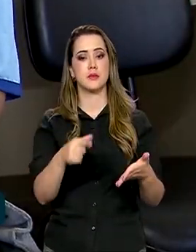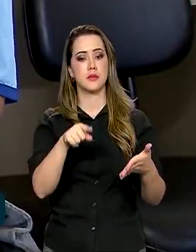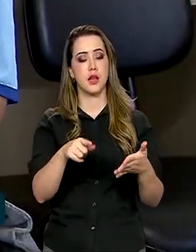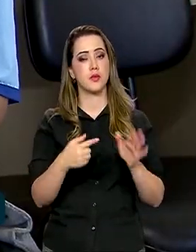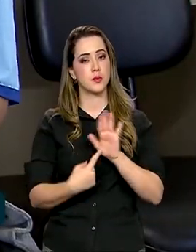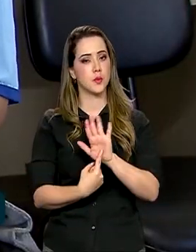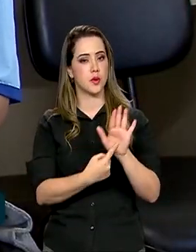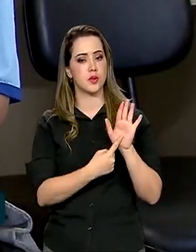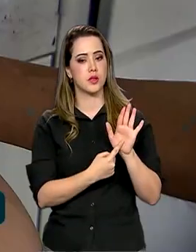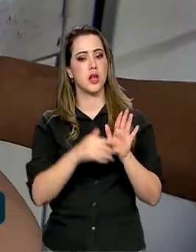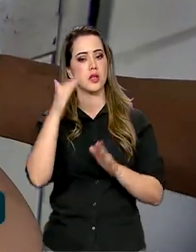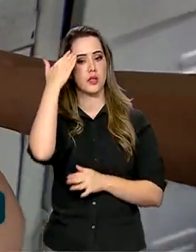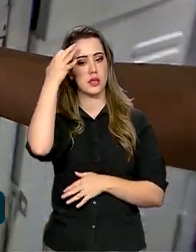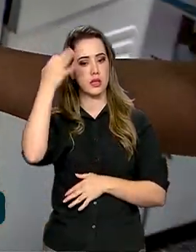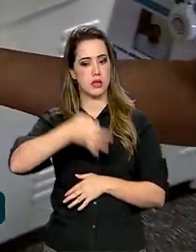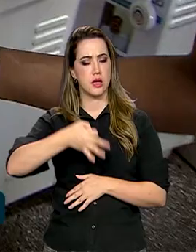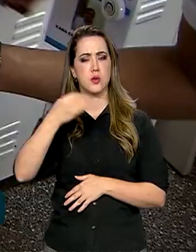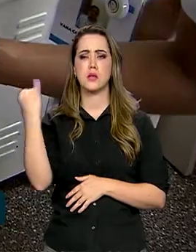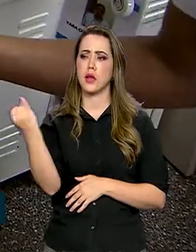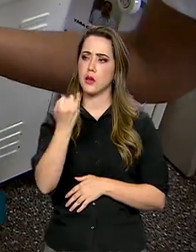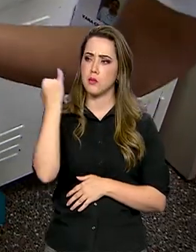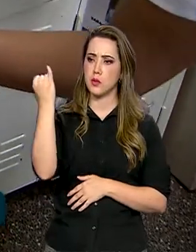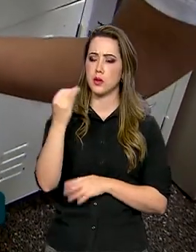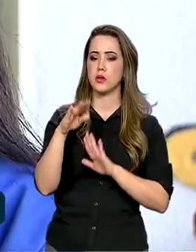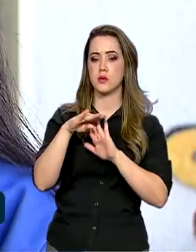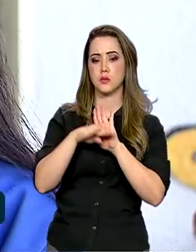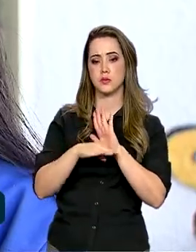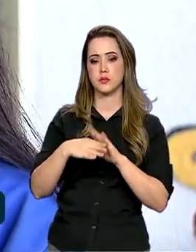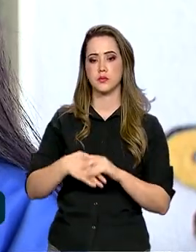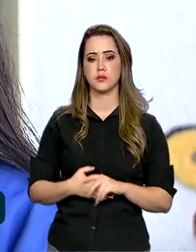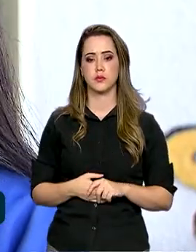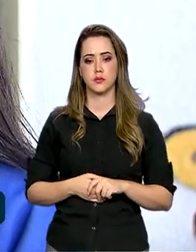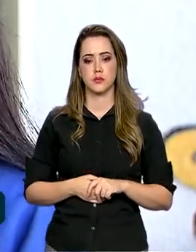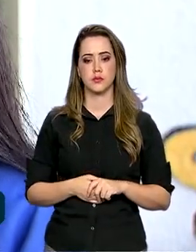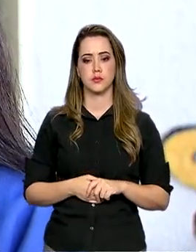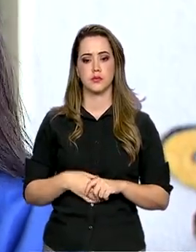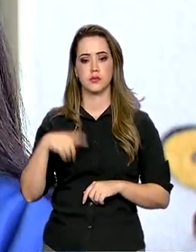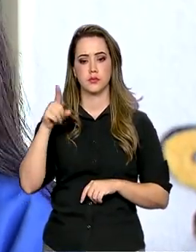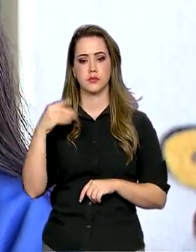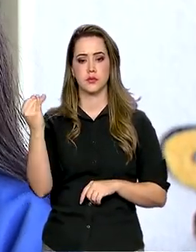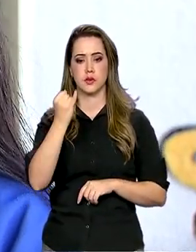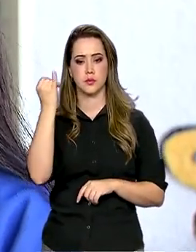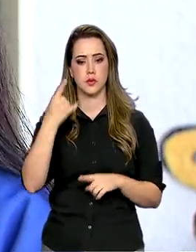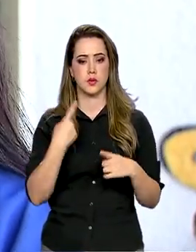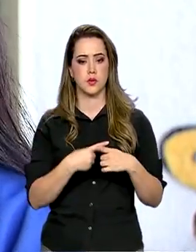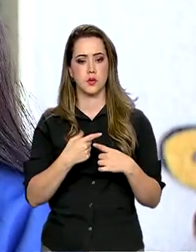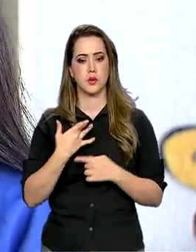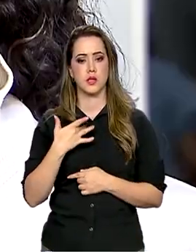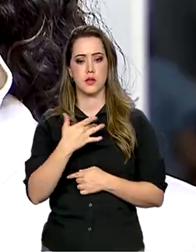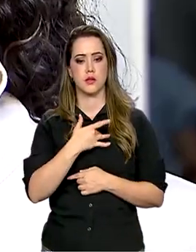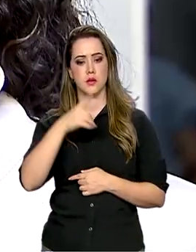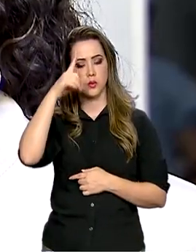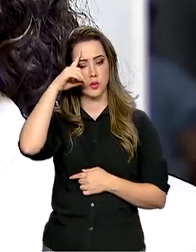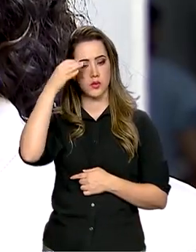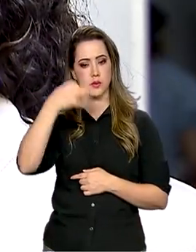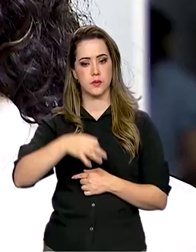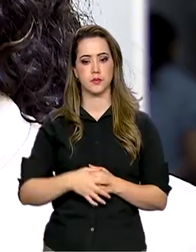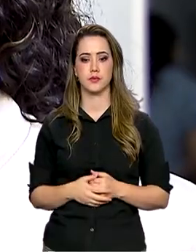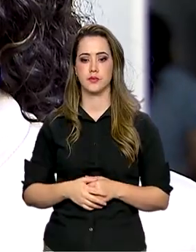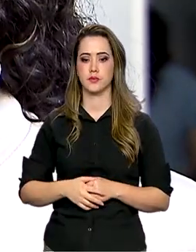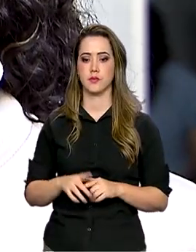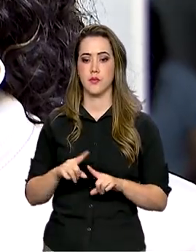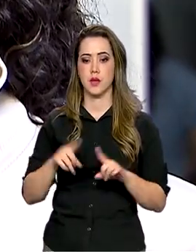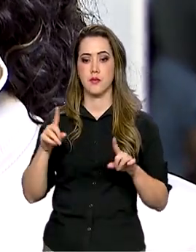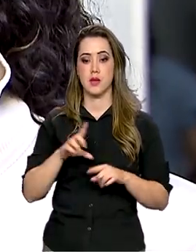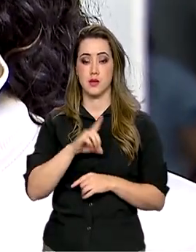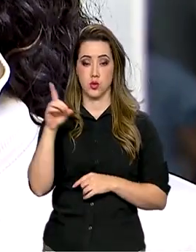mostraram que entenderam a importância do programa. Ah, eu acho importante porque tem que manter a saúde em dia, né? Já quem estava